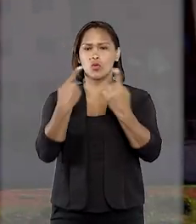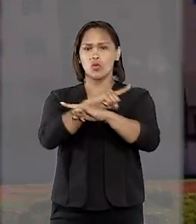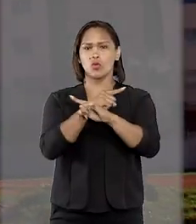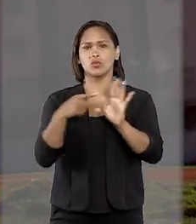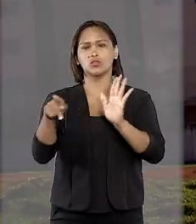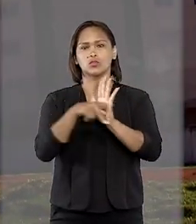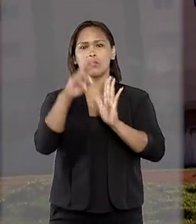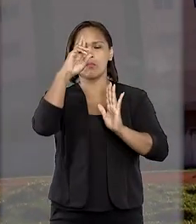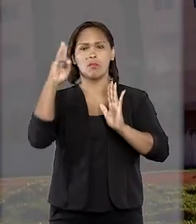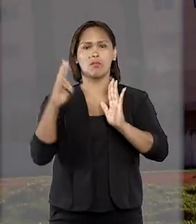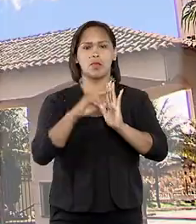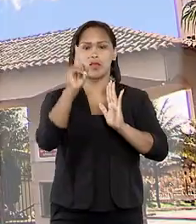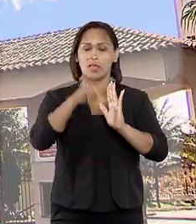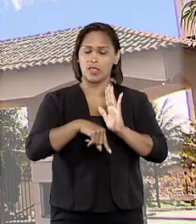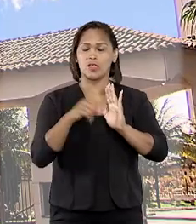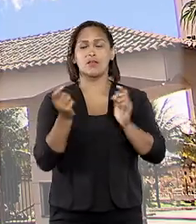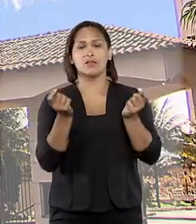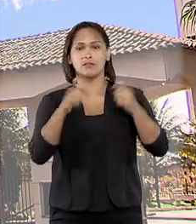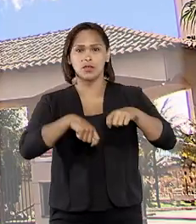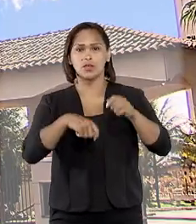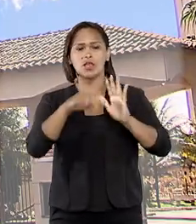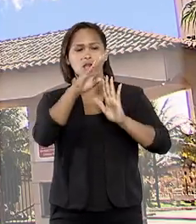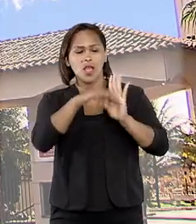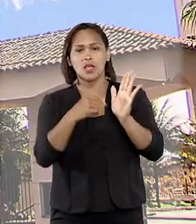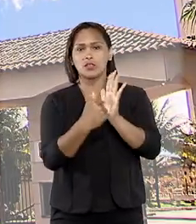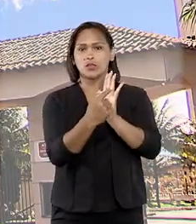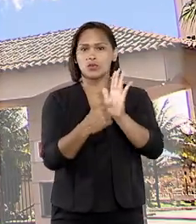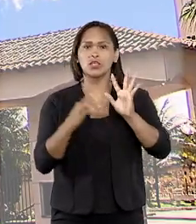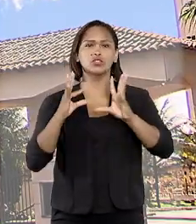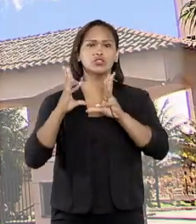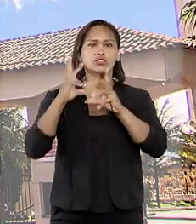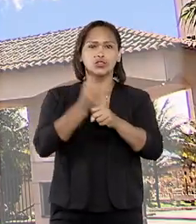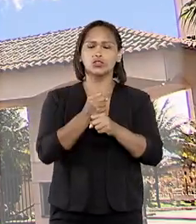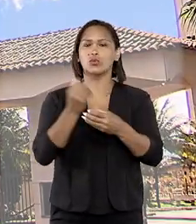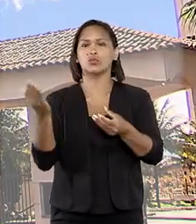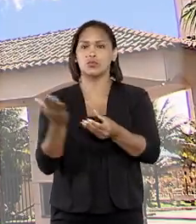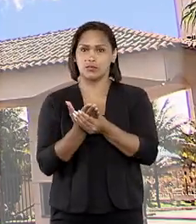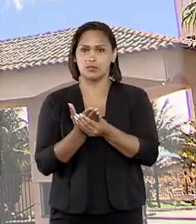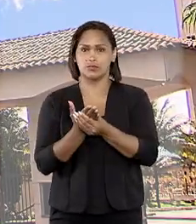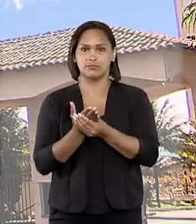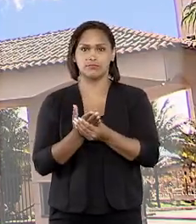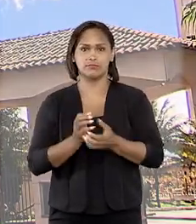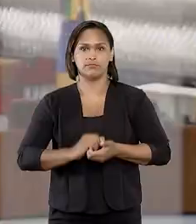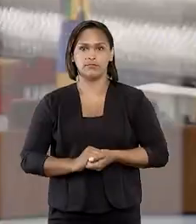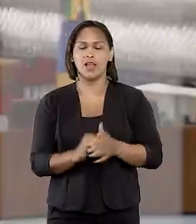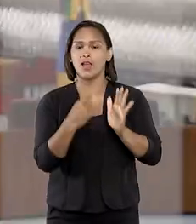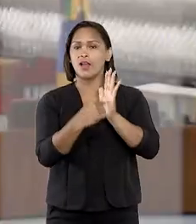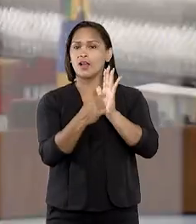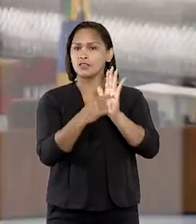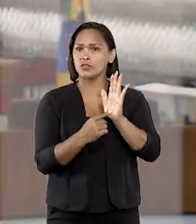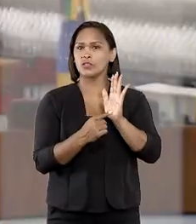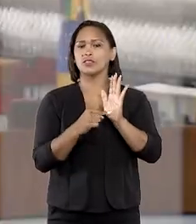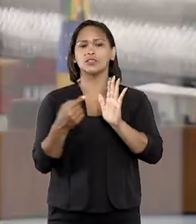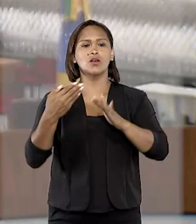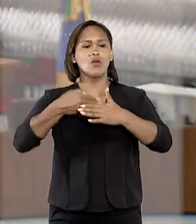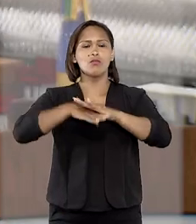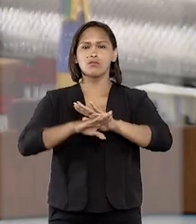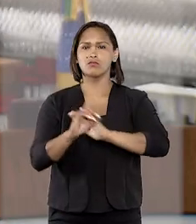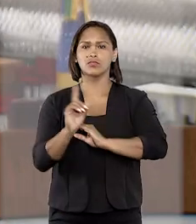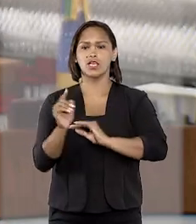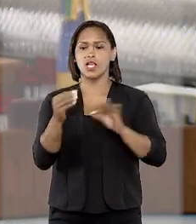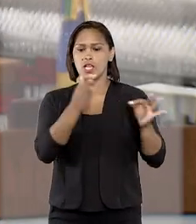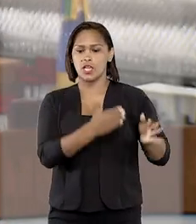contra os proprietários. Nessa condição, ele pleiteou a nulidade de toda a ação possessória. A anulação foi